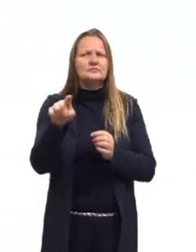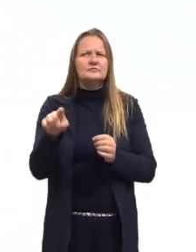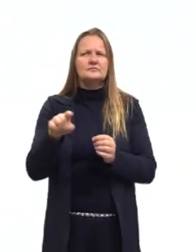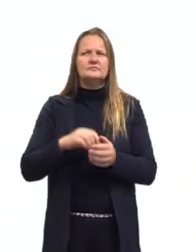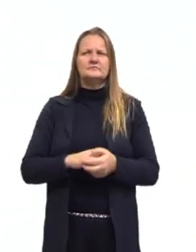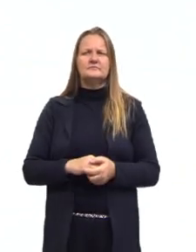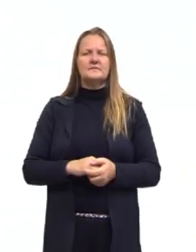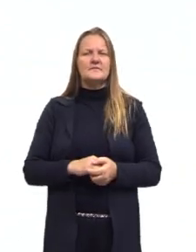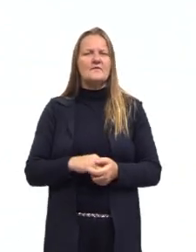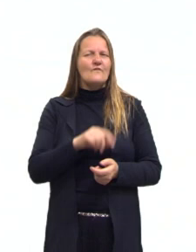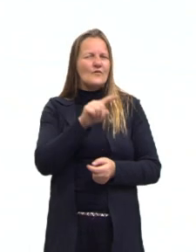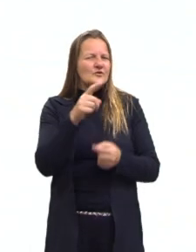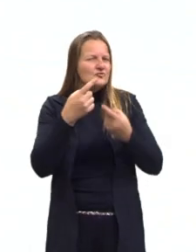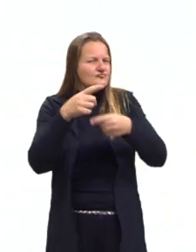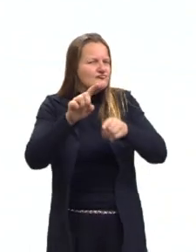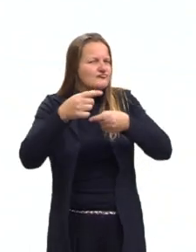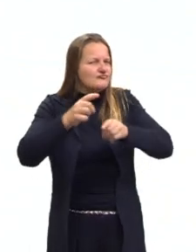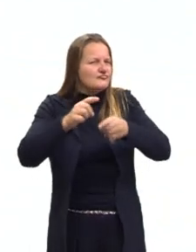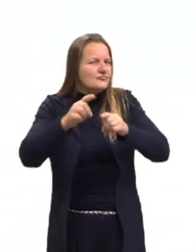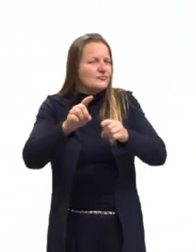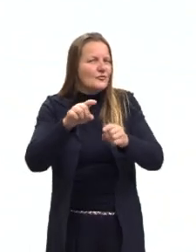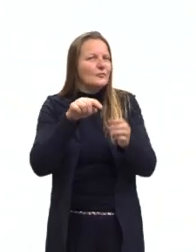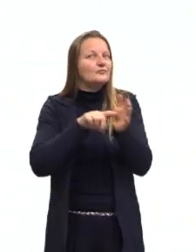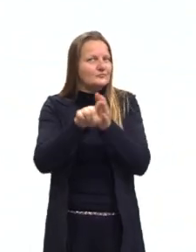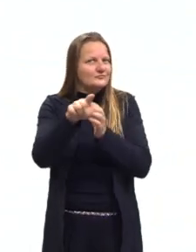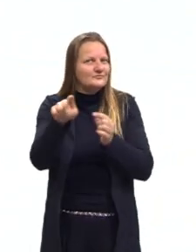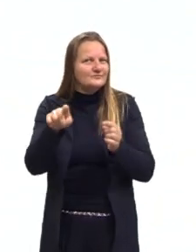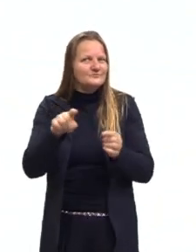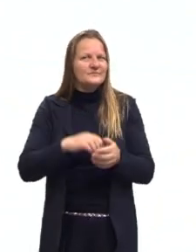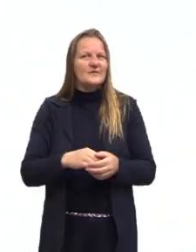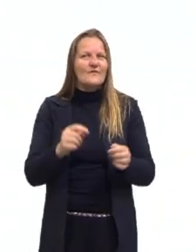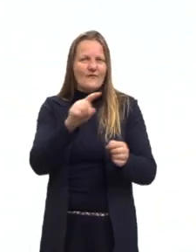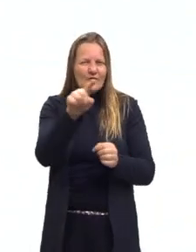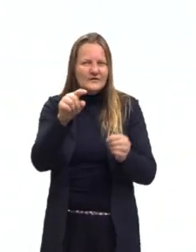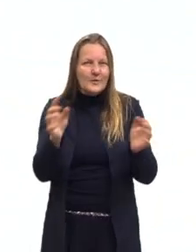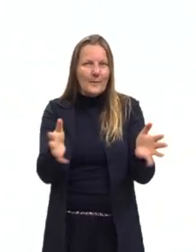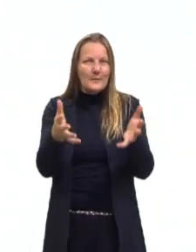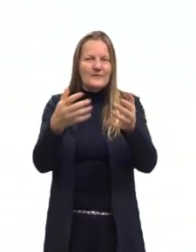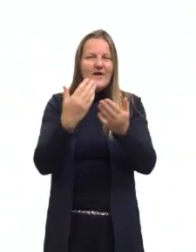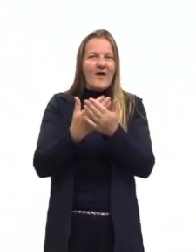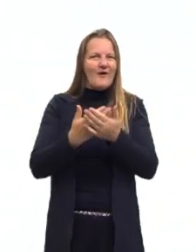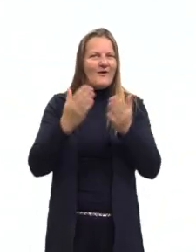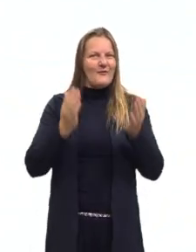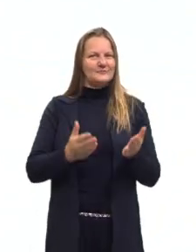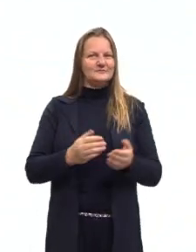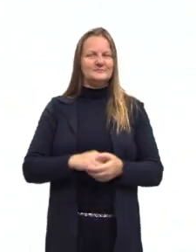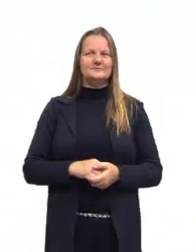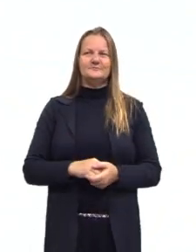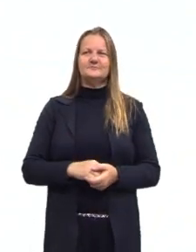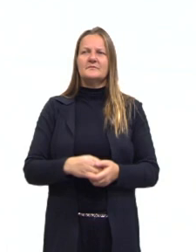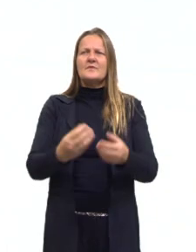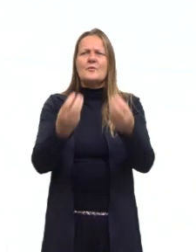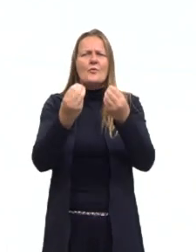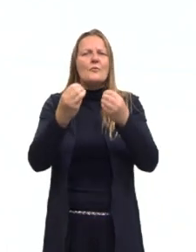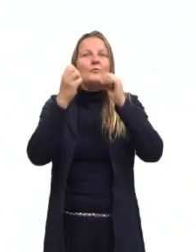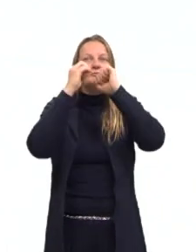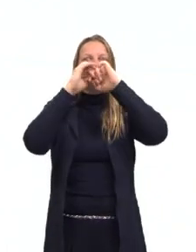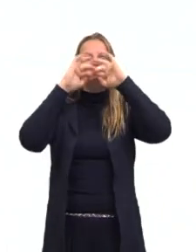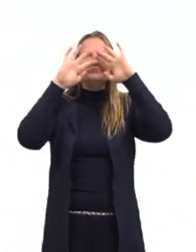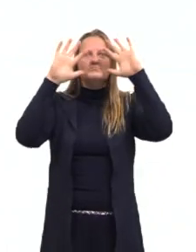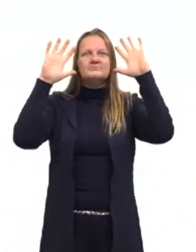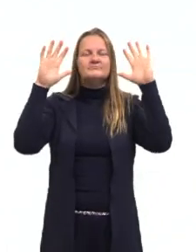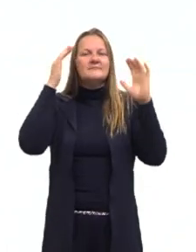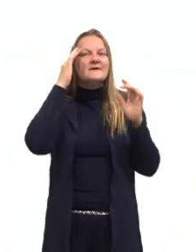essa pulga atrás da orelha de vocês, fazendo um questionamento que vai motivar a nossa aula, que é como compreender as